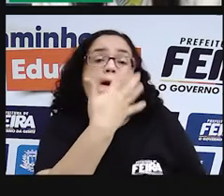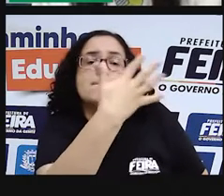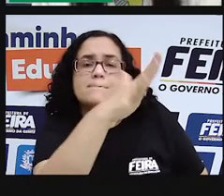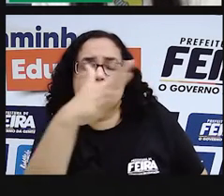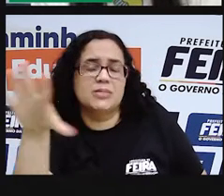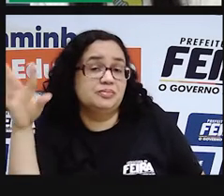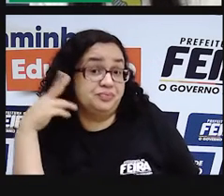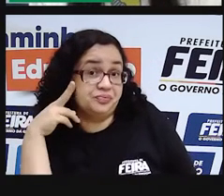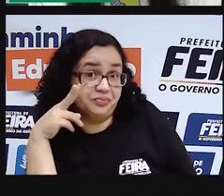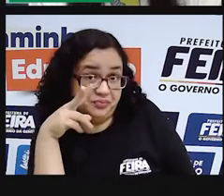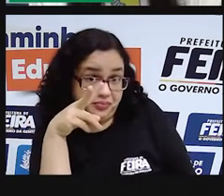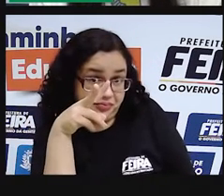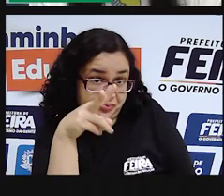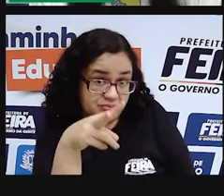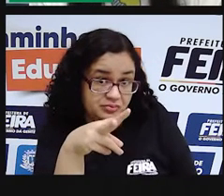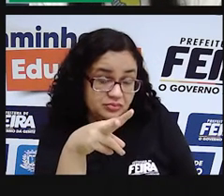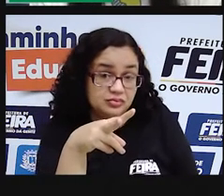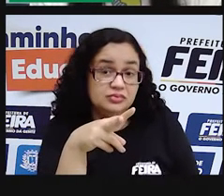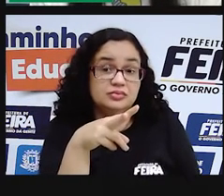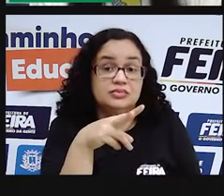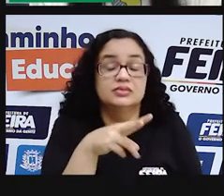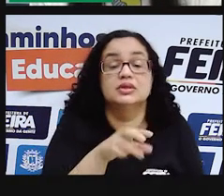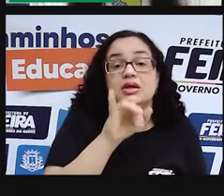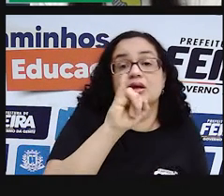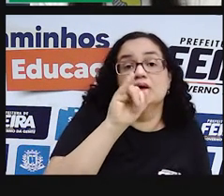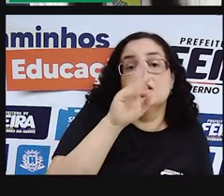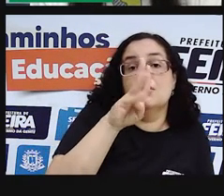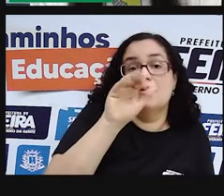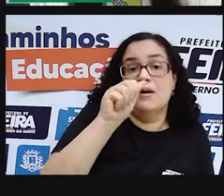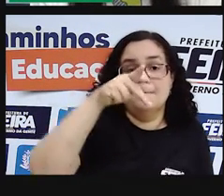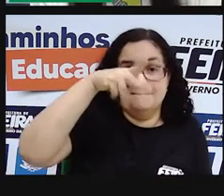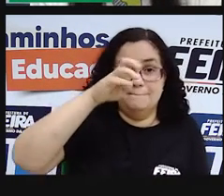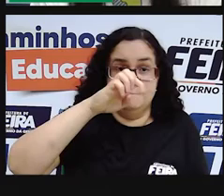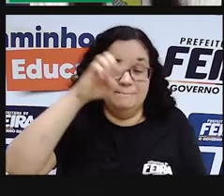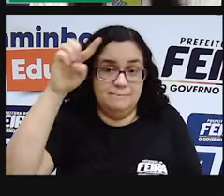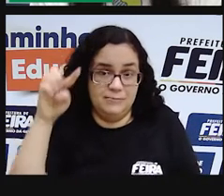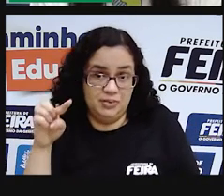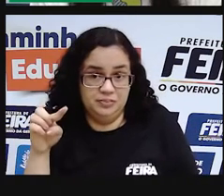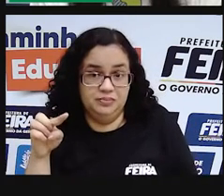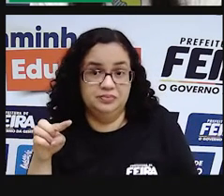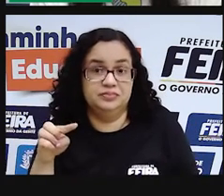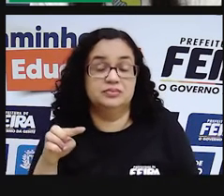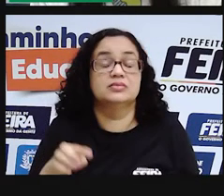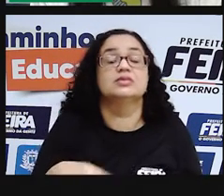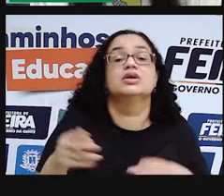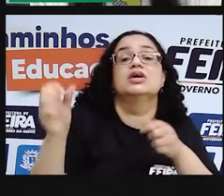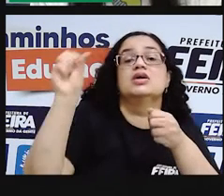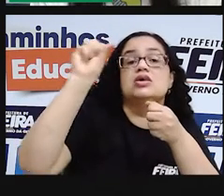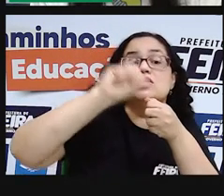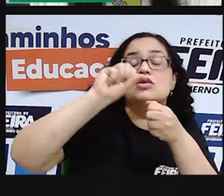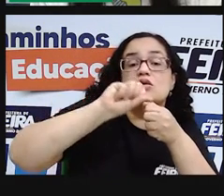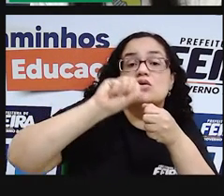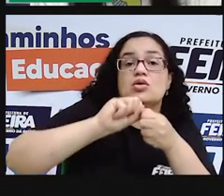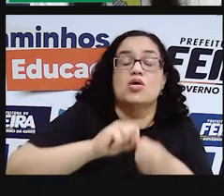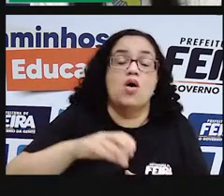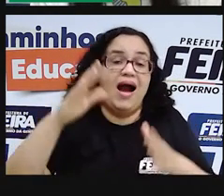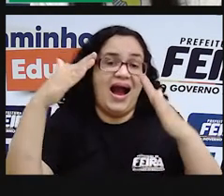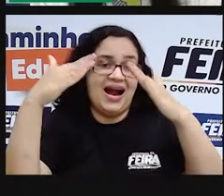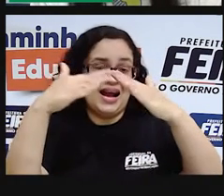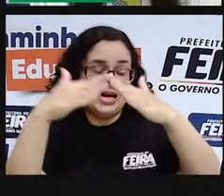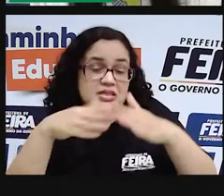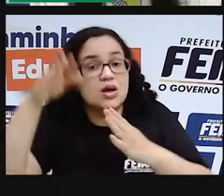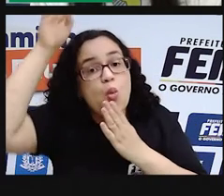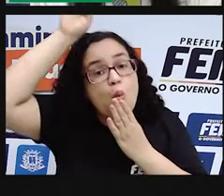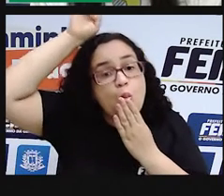avistado. Em terras do Iguapé, arriaram a bagagem. Construíram as ocas com palhas de